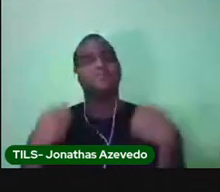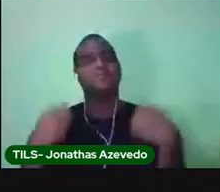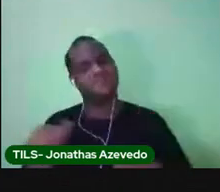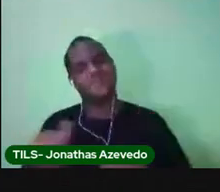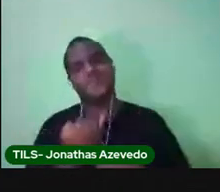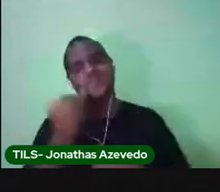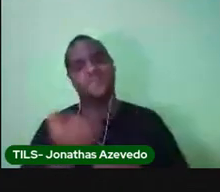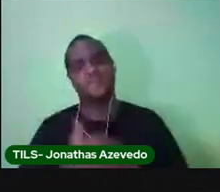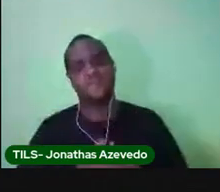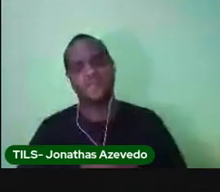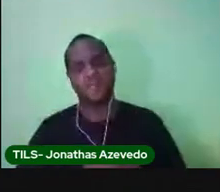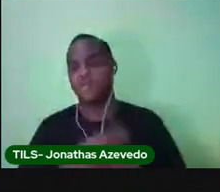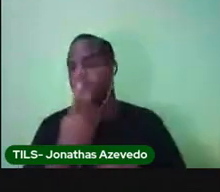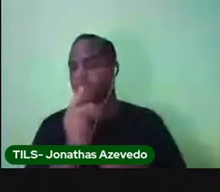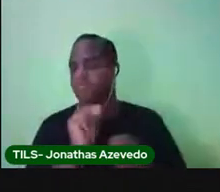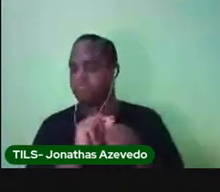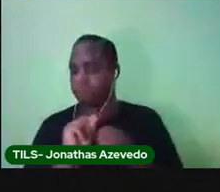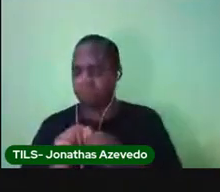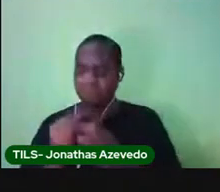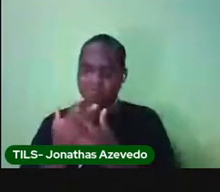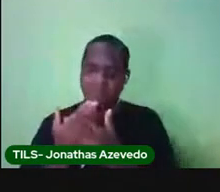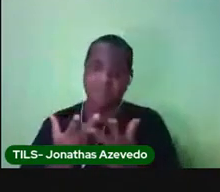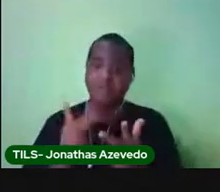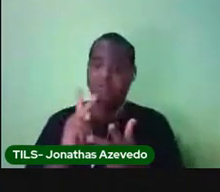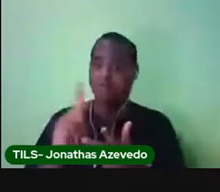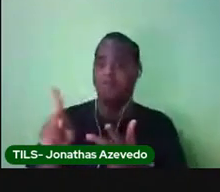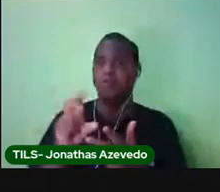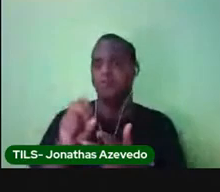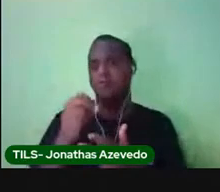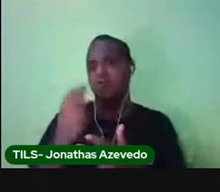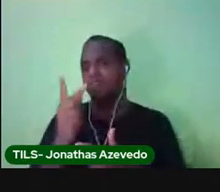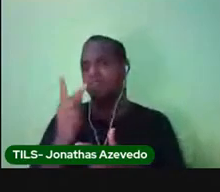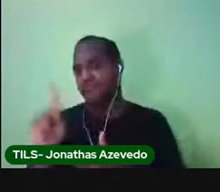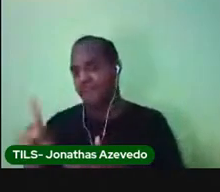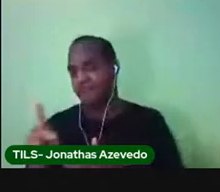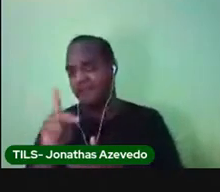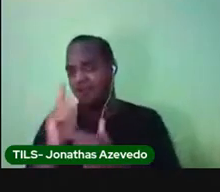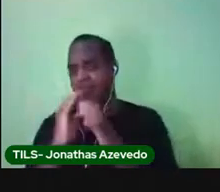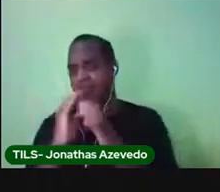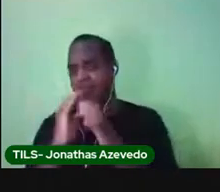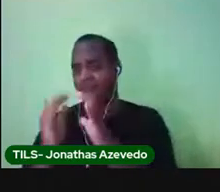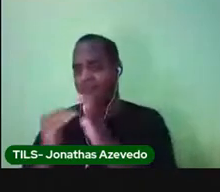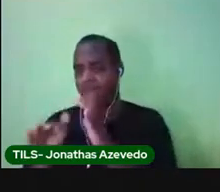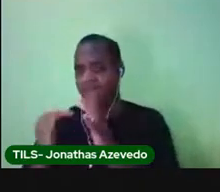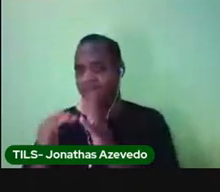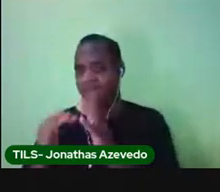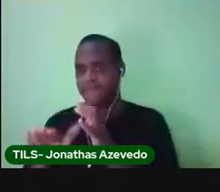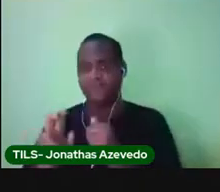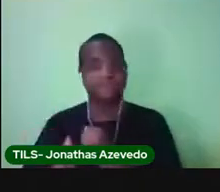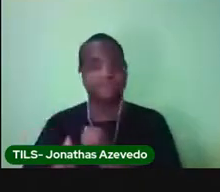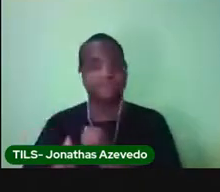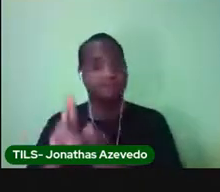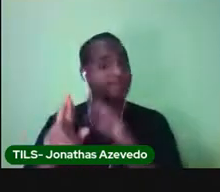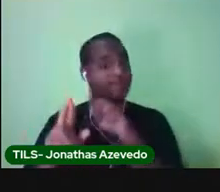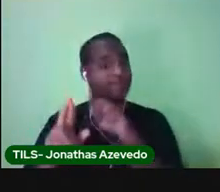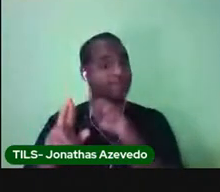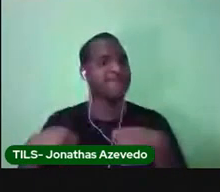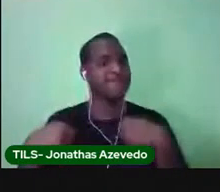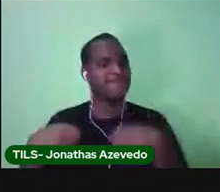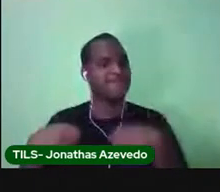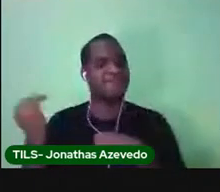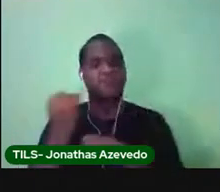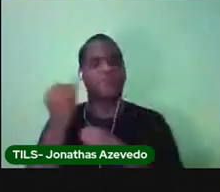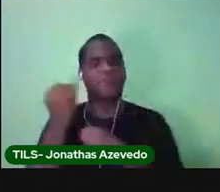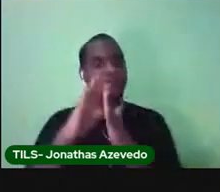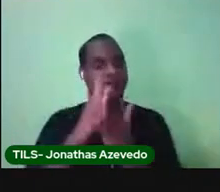Faz a tarefinha que o professor ou a professora enviar para você que o seu responsável está pegando na escola.